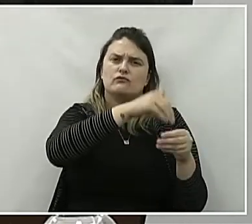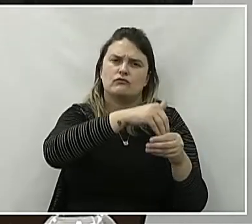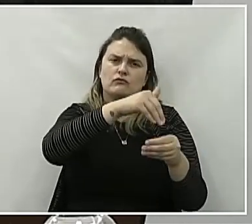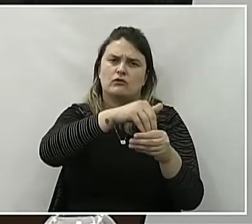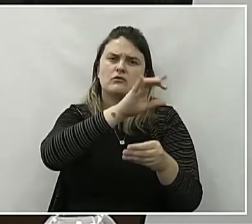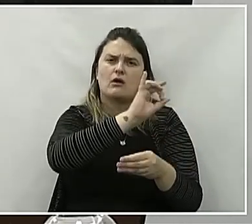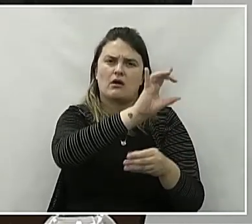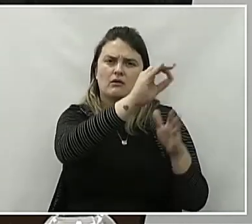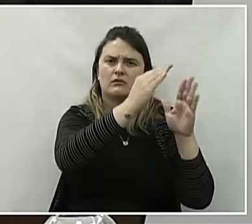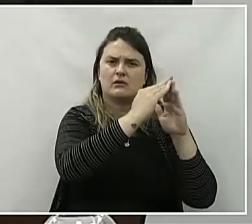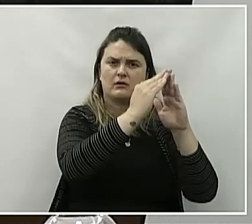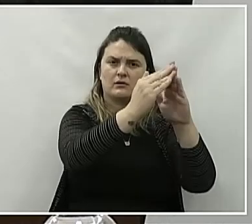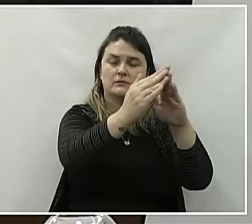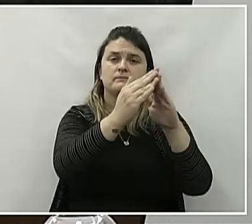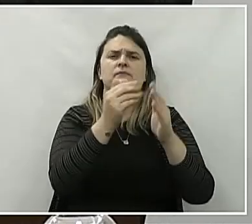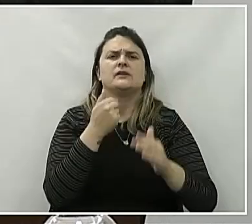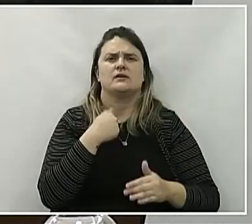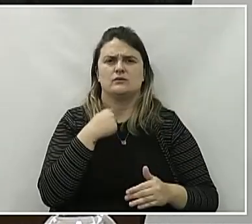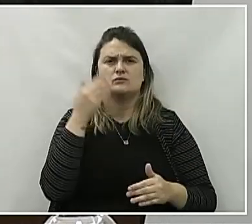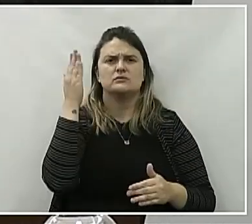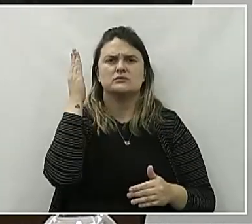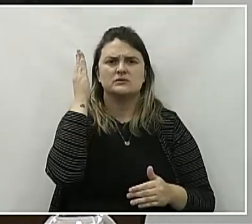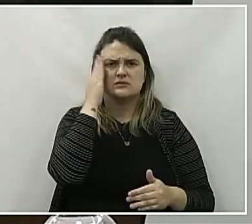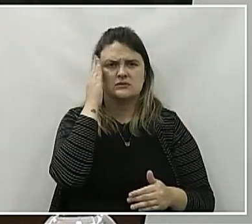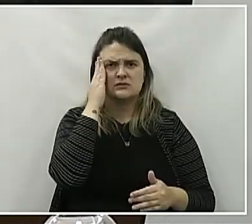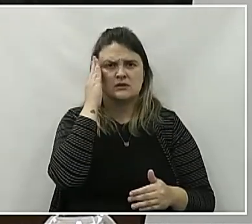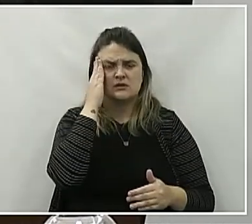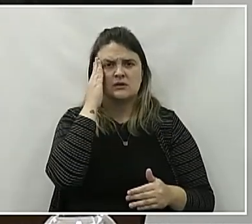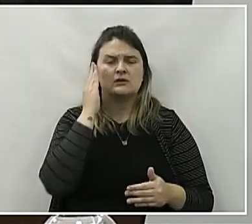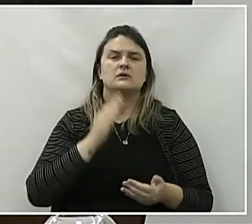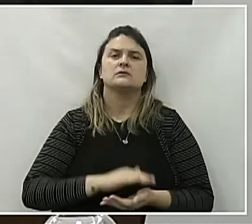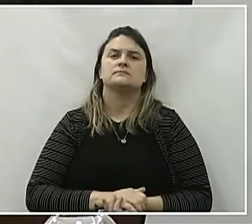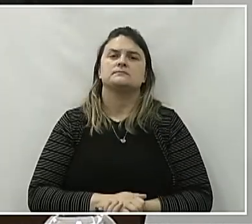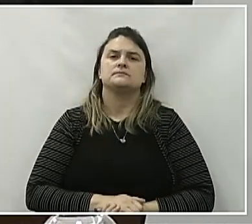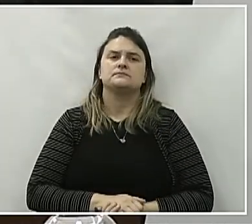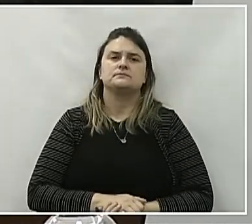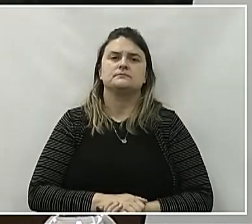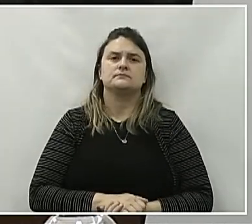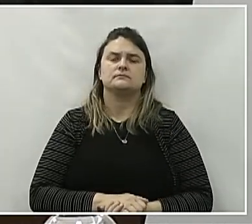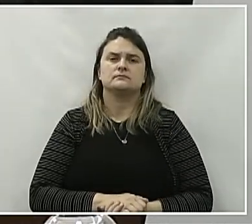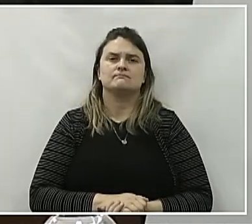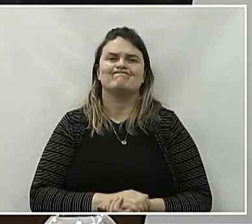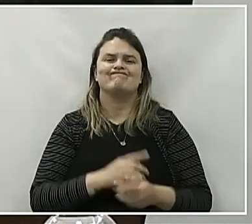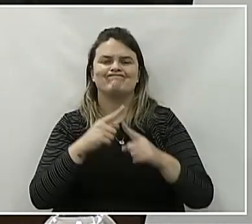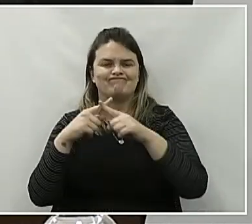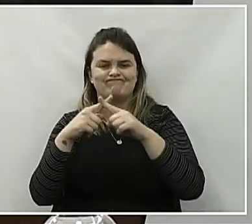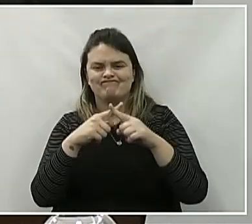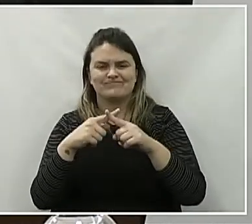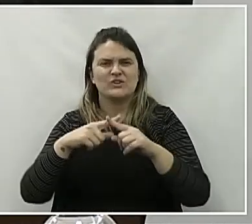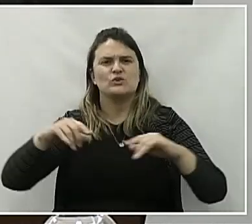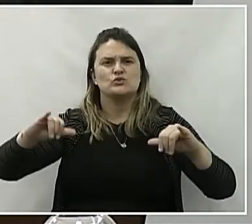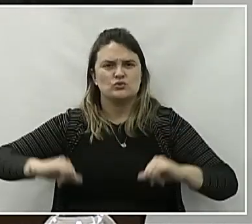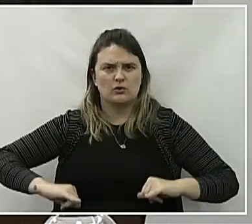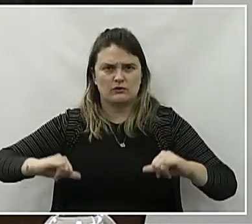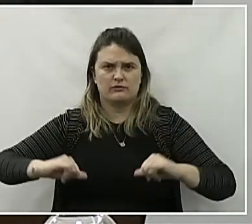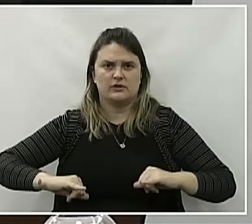e sei que uma eleição é muito sofrida.